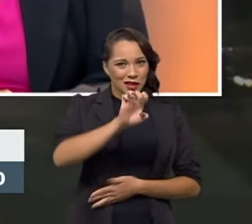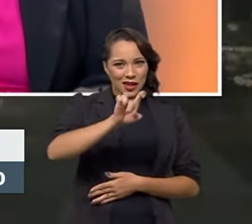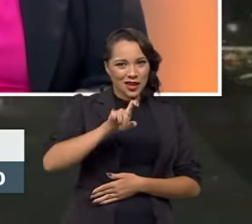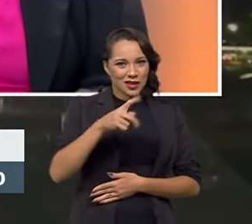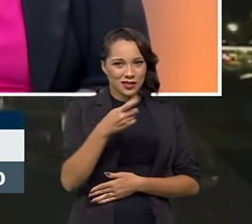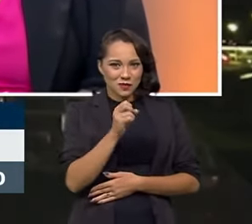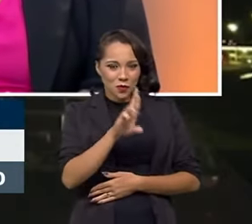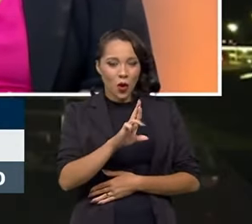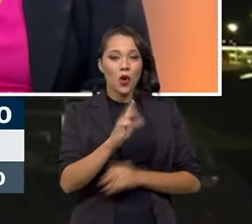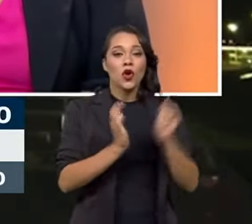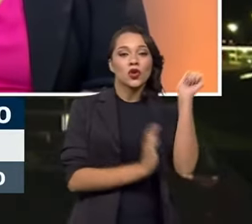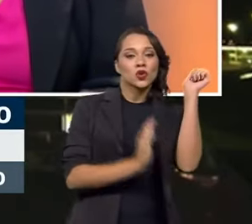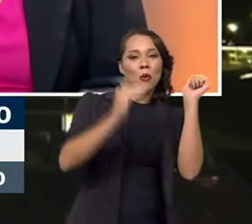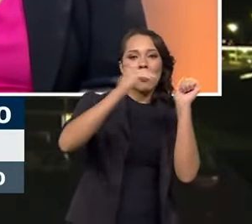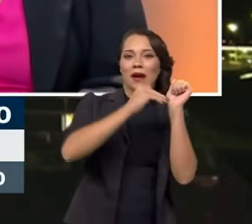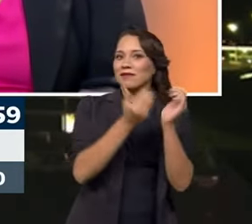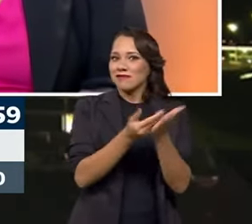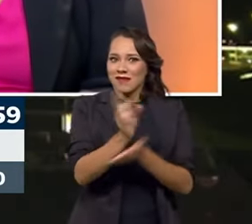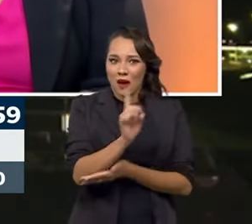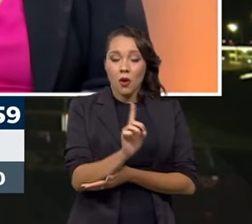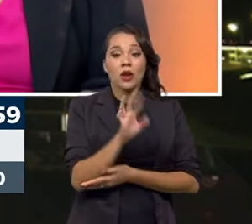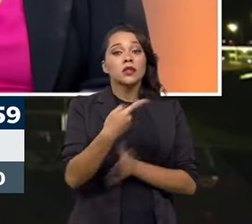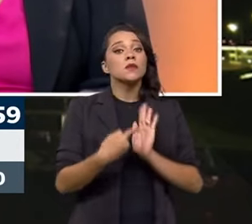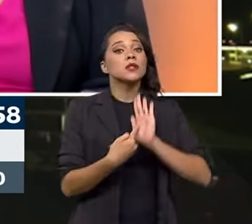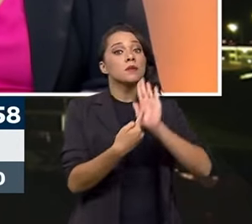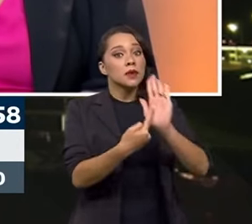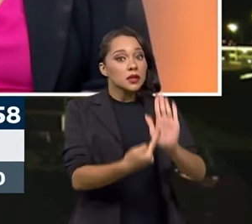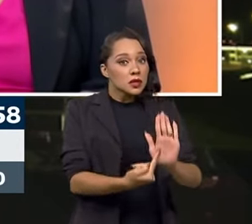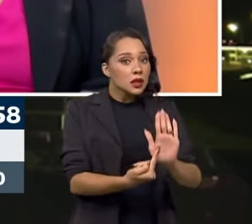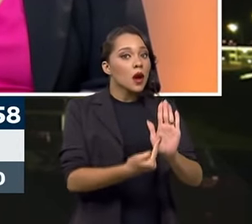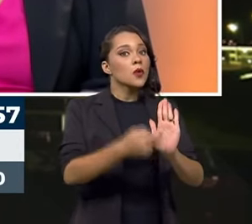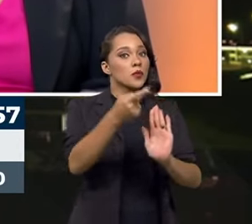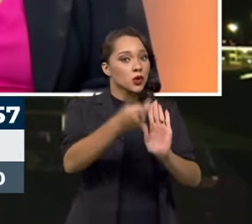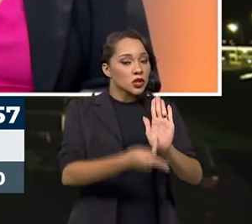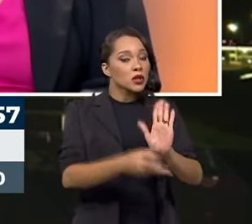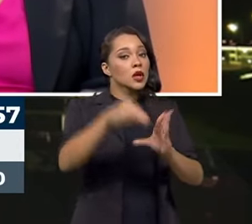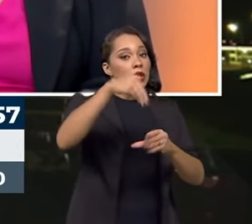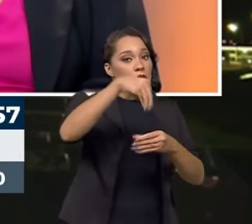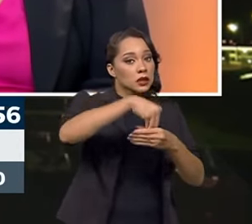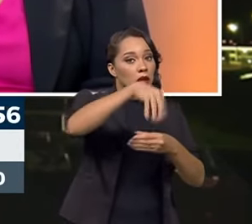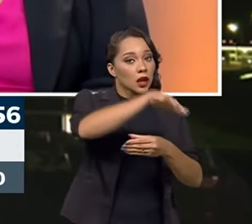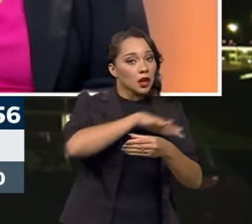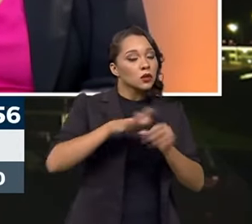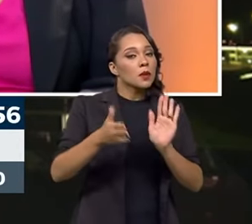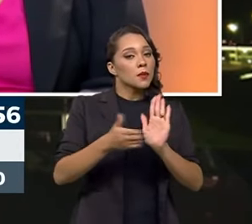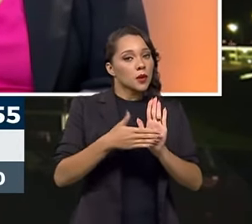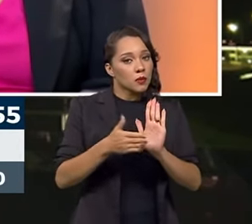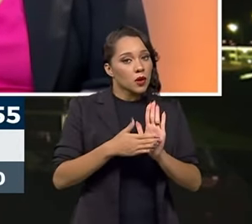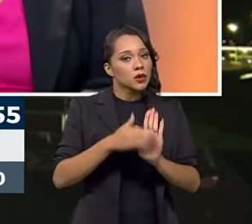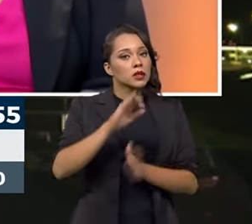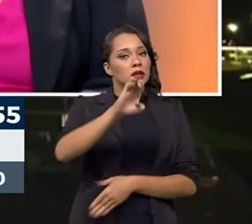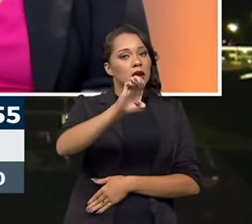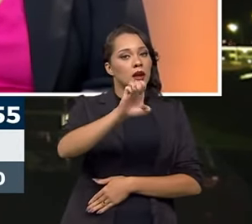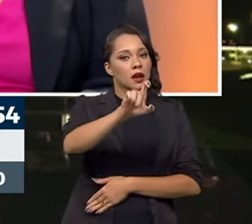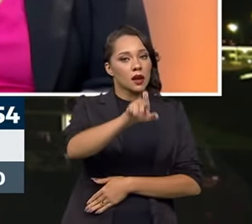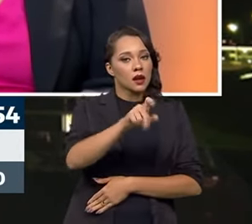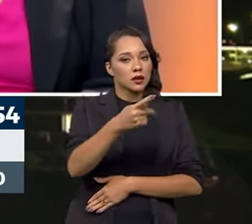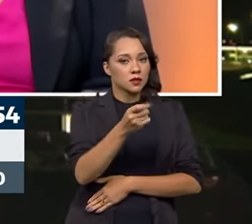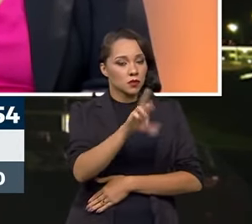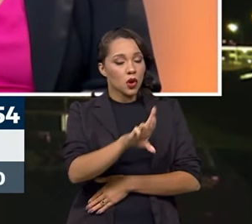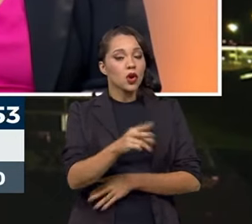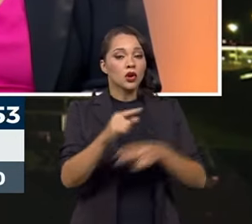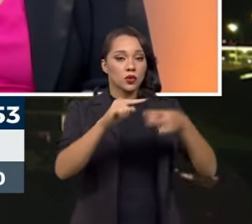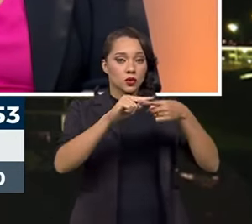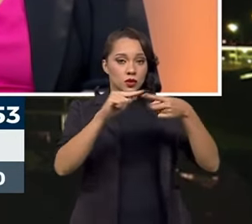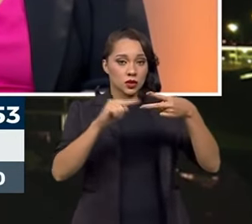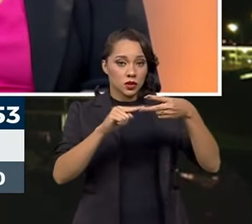Dubai foi quando a pôde apresentar publicamente o projeto dentro do próprio propósito da Expo que um dos seus três temas